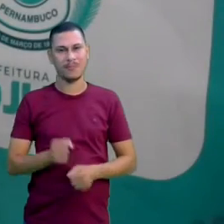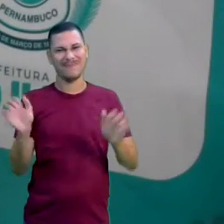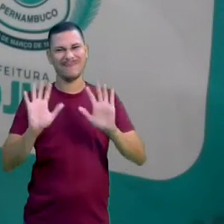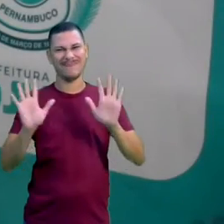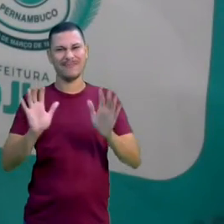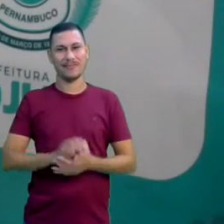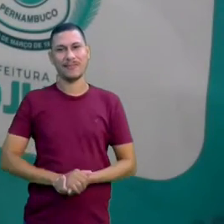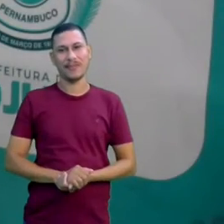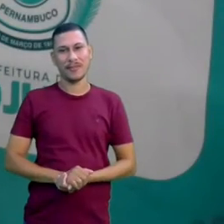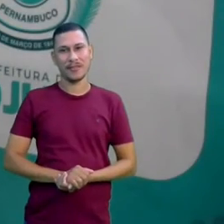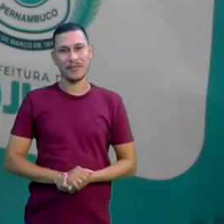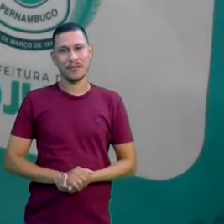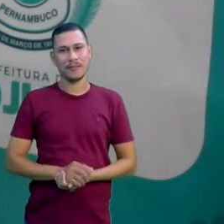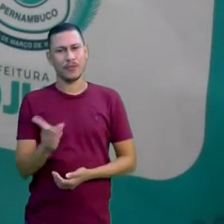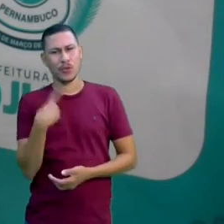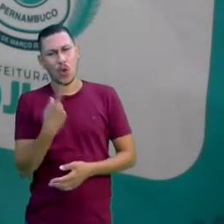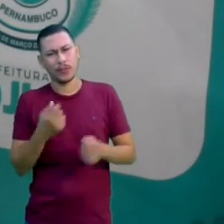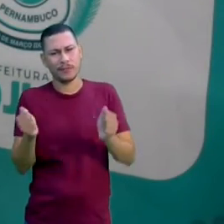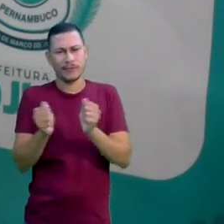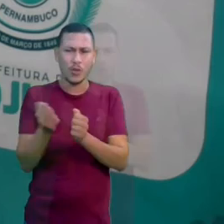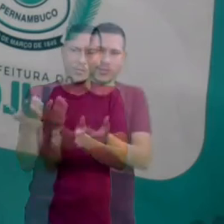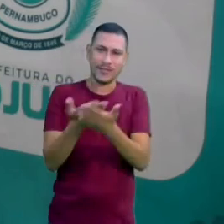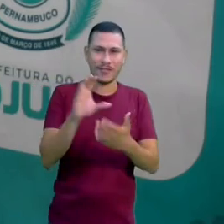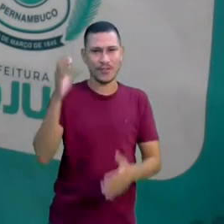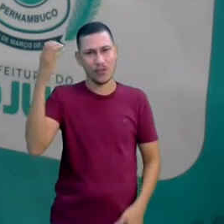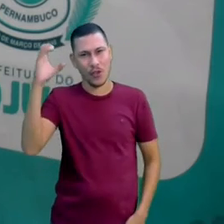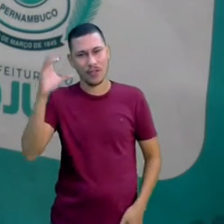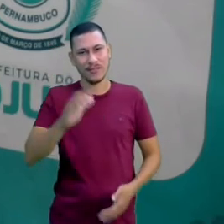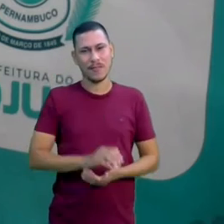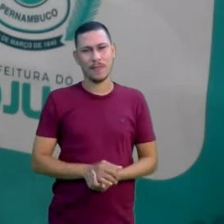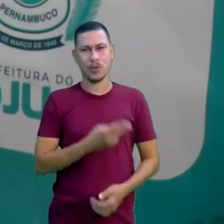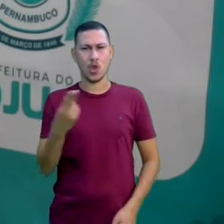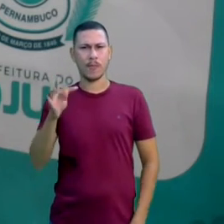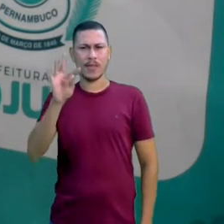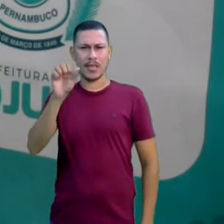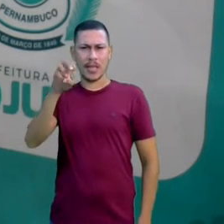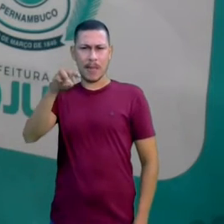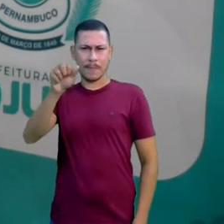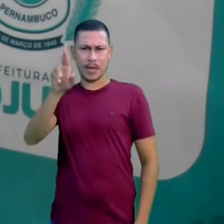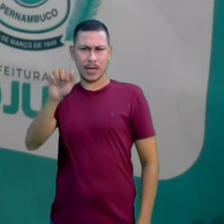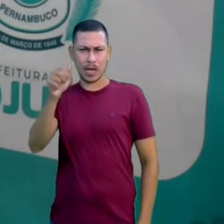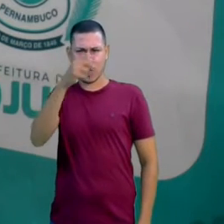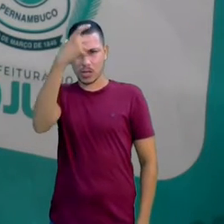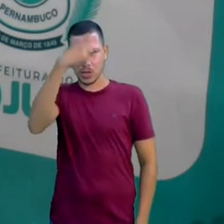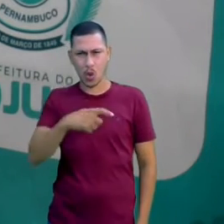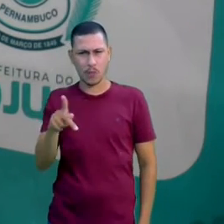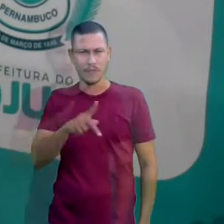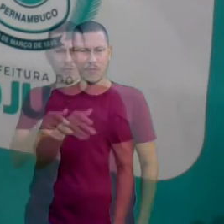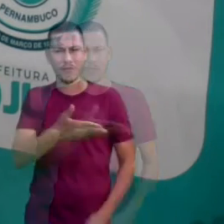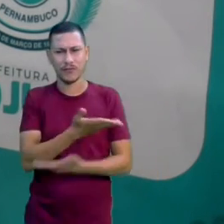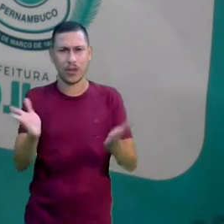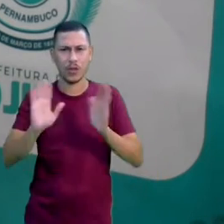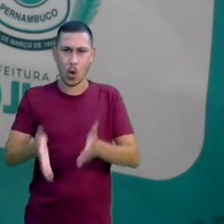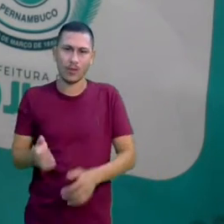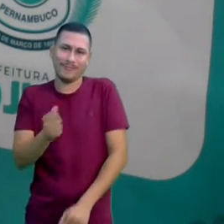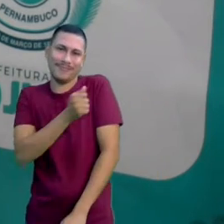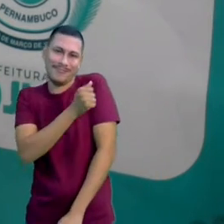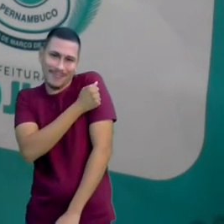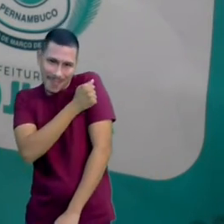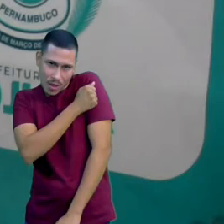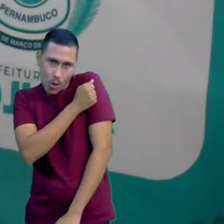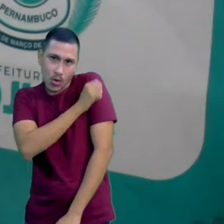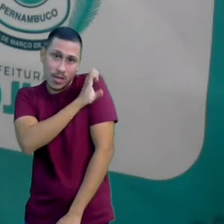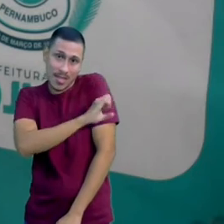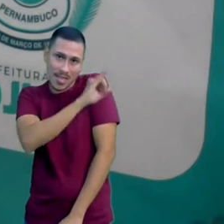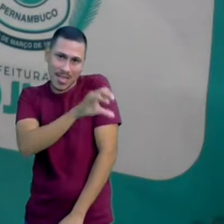Oi gente, estamos aqui para mais uma aula de ciência, meu nome é Tamara Cabral, professora de vocês. Hoje a nossa aula vai para o nosso EJA